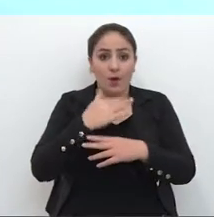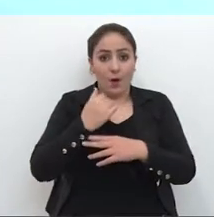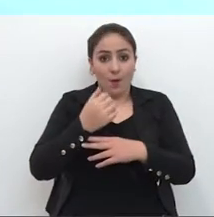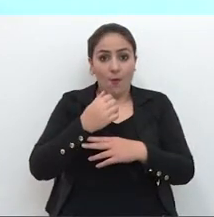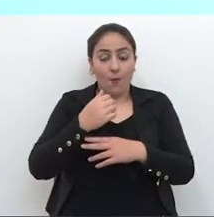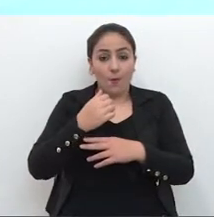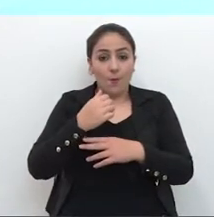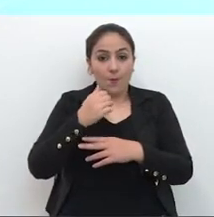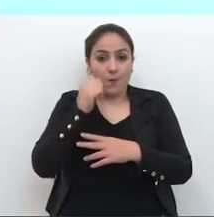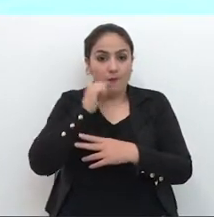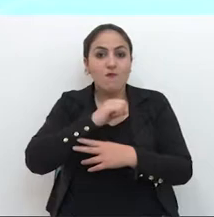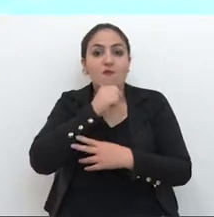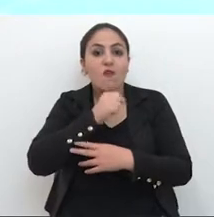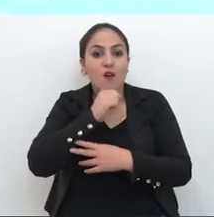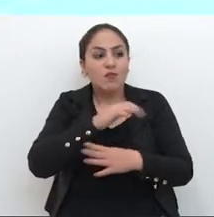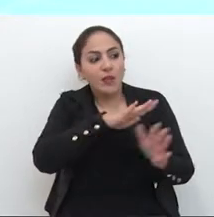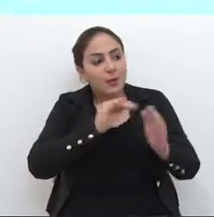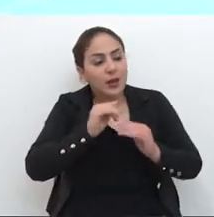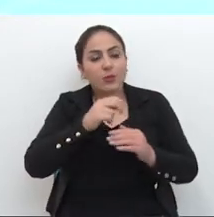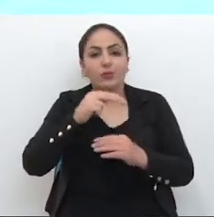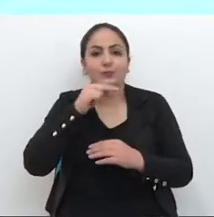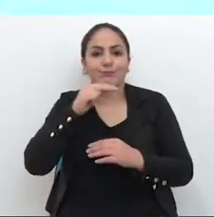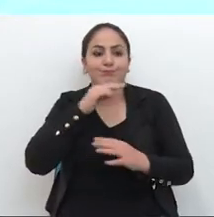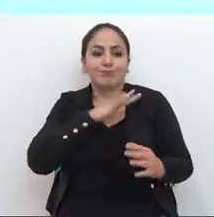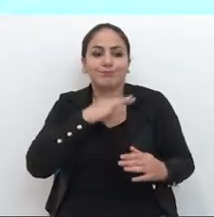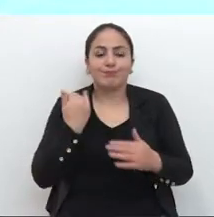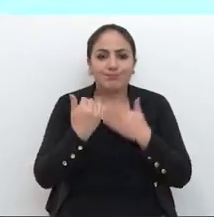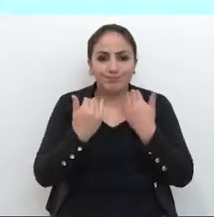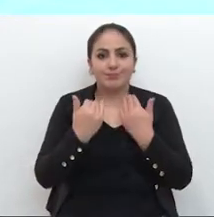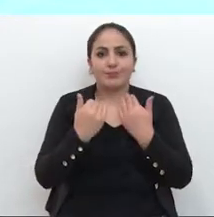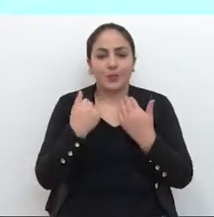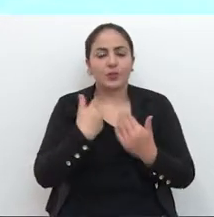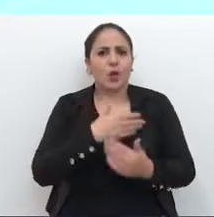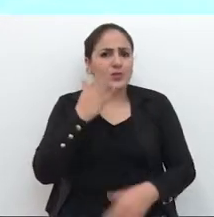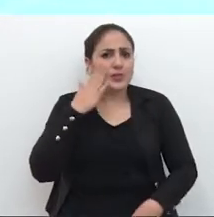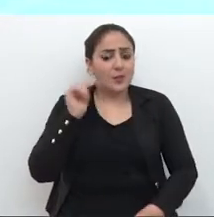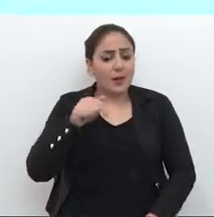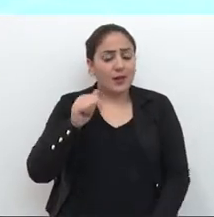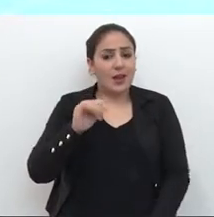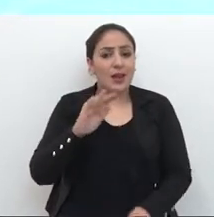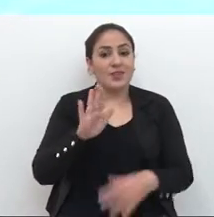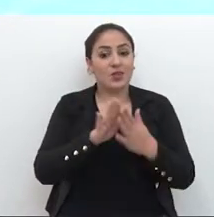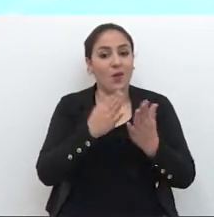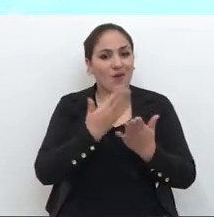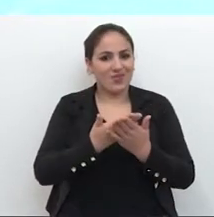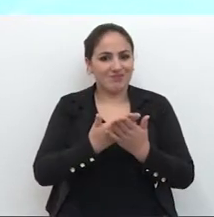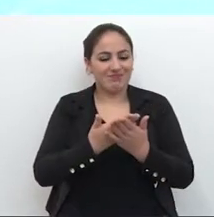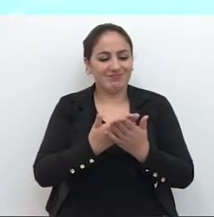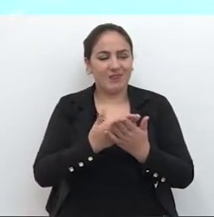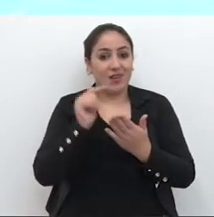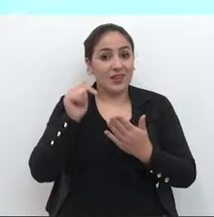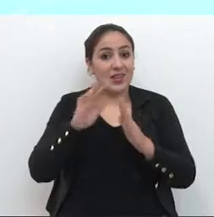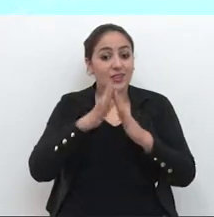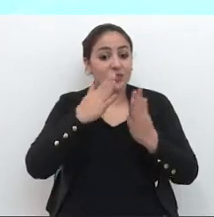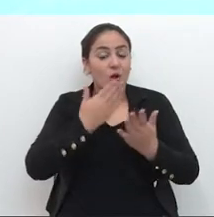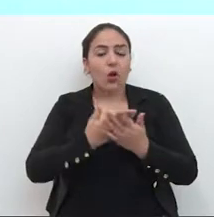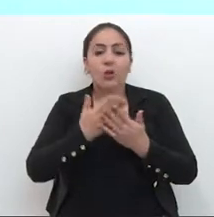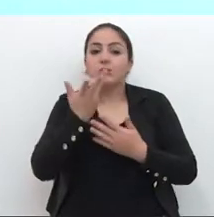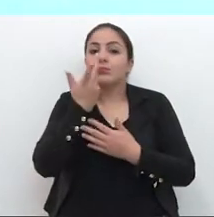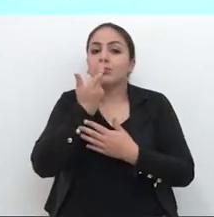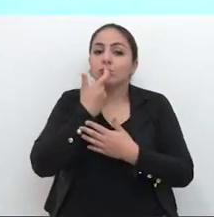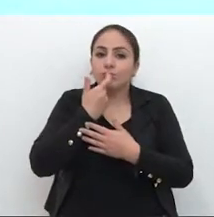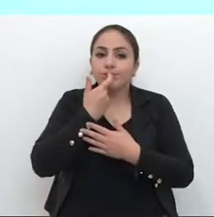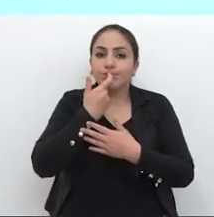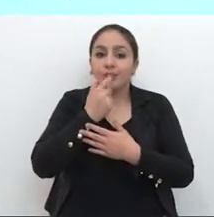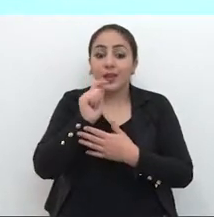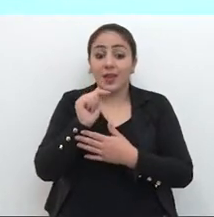morte de uma avó que veio pegar o netinho na escola. Então, a gente sabe, aqui é uma escola. Numa escola,